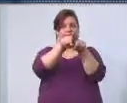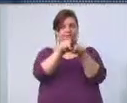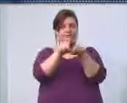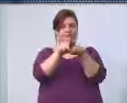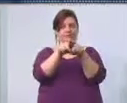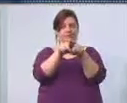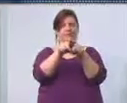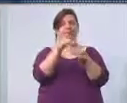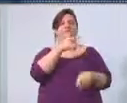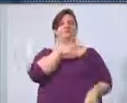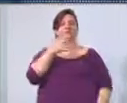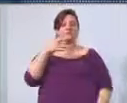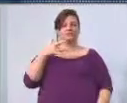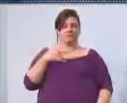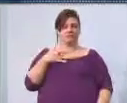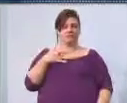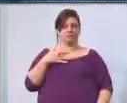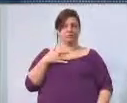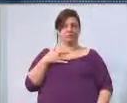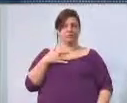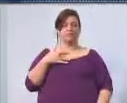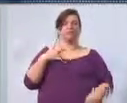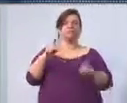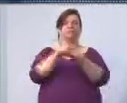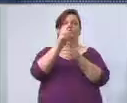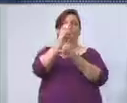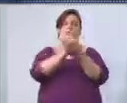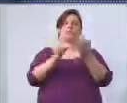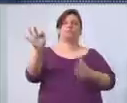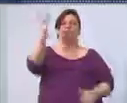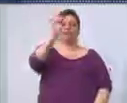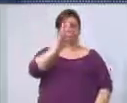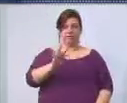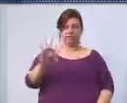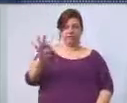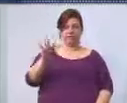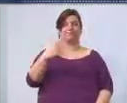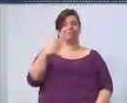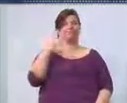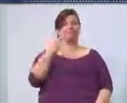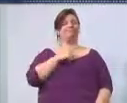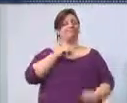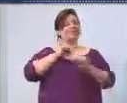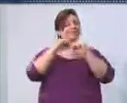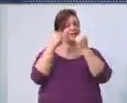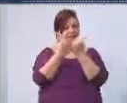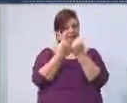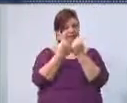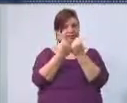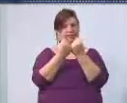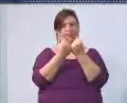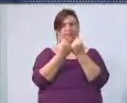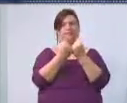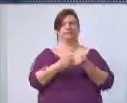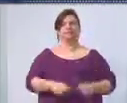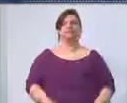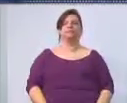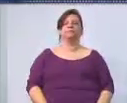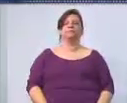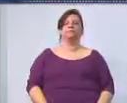os recursos da saúde ao orçamento federal. Então, a gente defende isso. O movimento defende 5%.